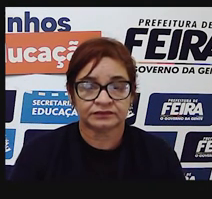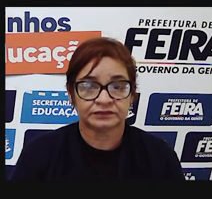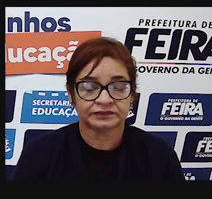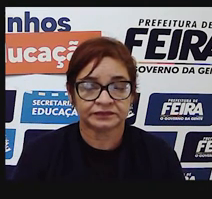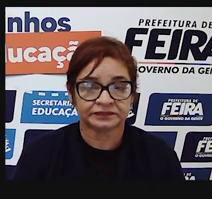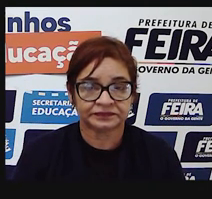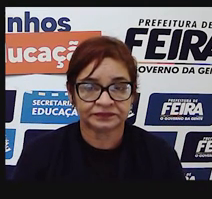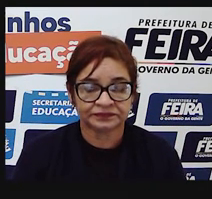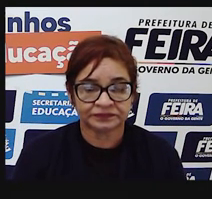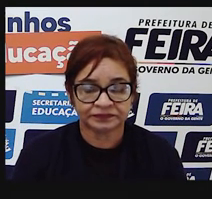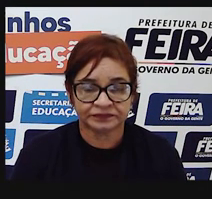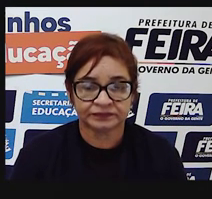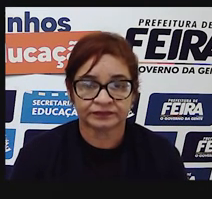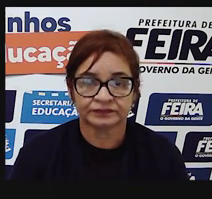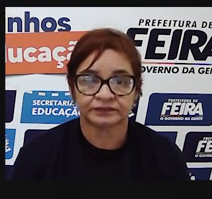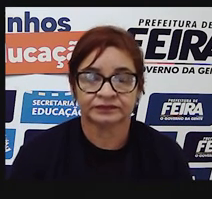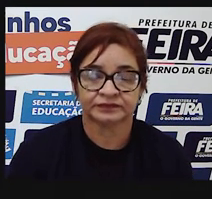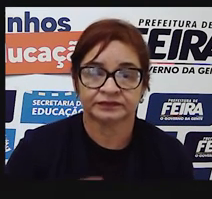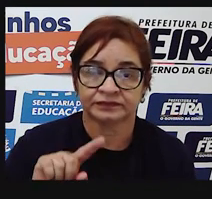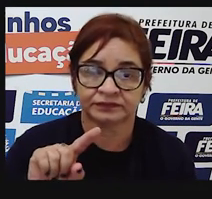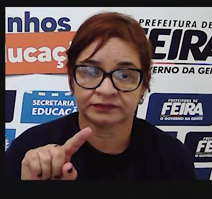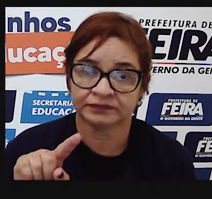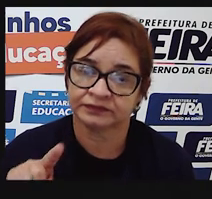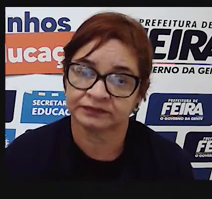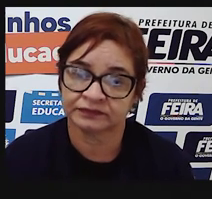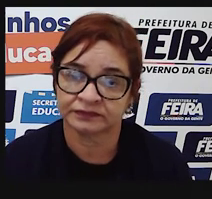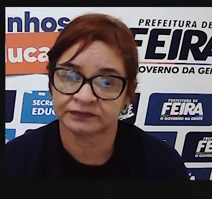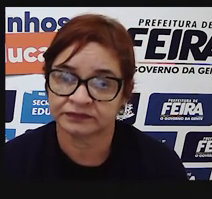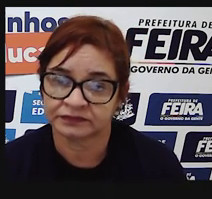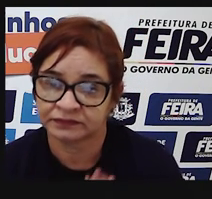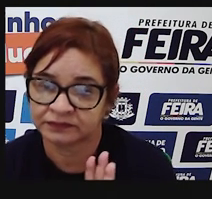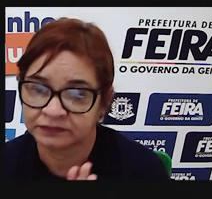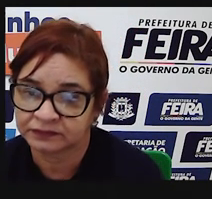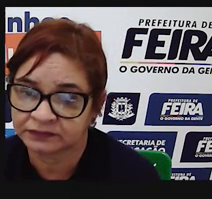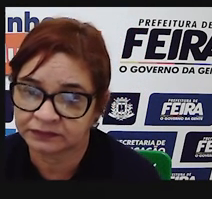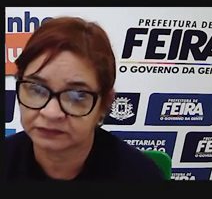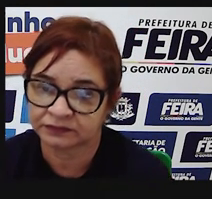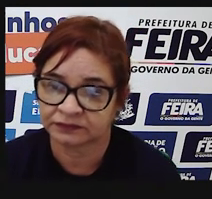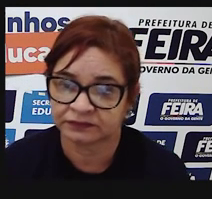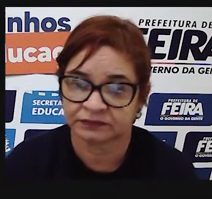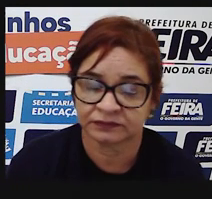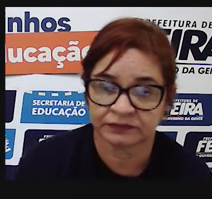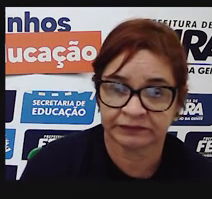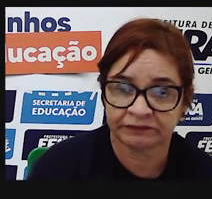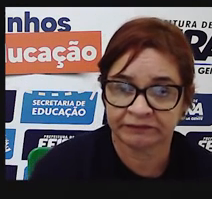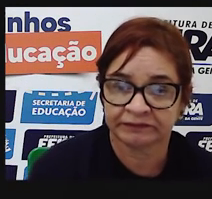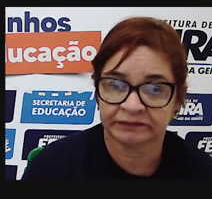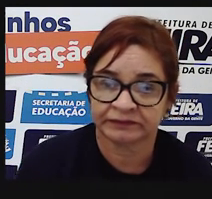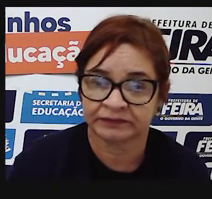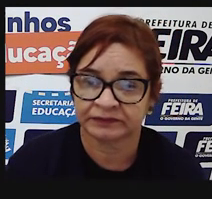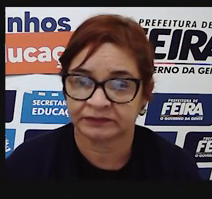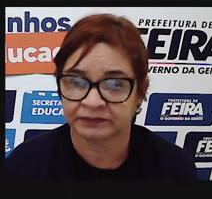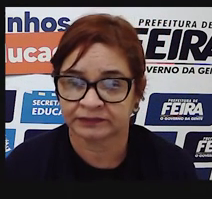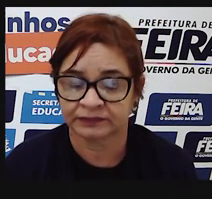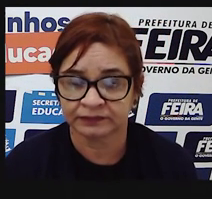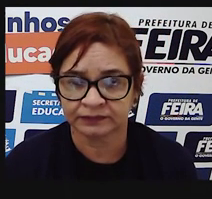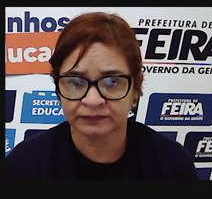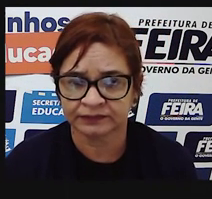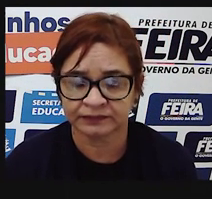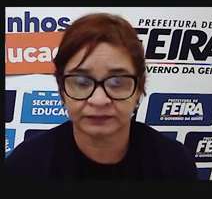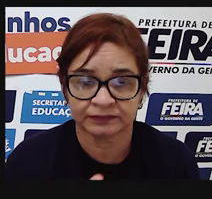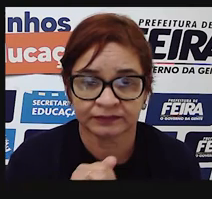Seguindo. A vírgula é utilizada para indicar omissão, elipse, sobretudo do verbo. O que é uma omissão?